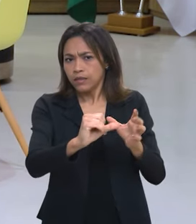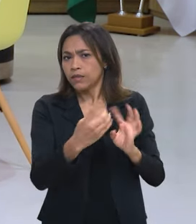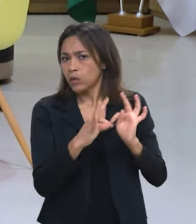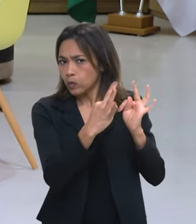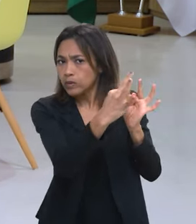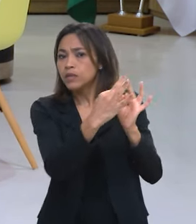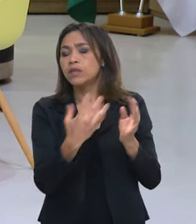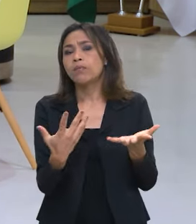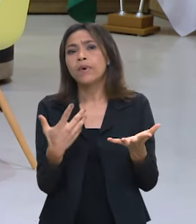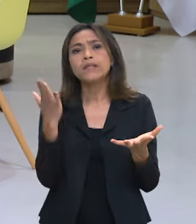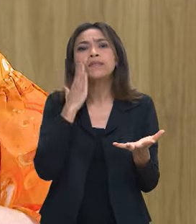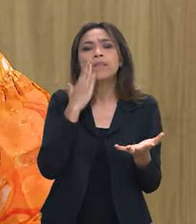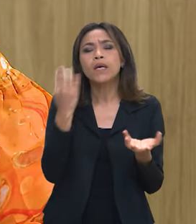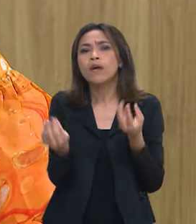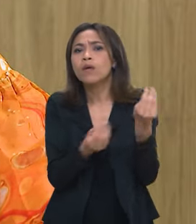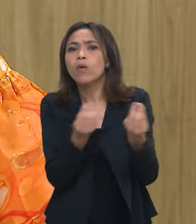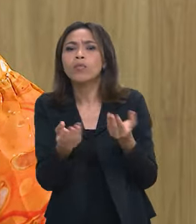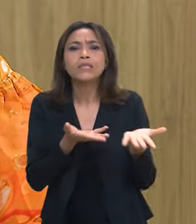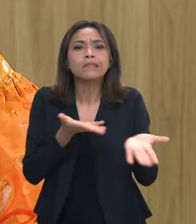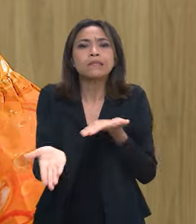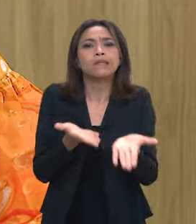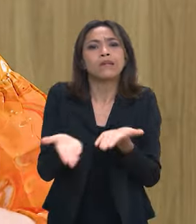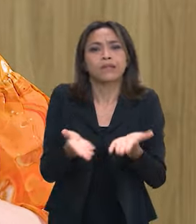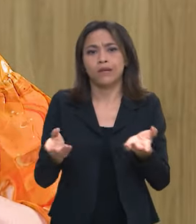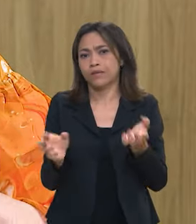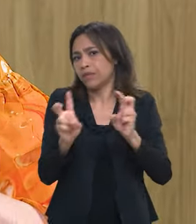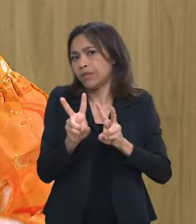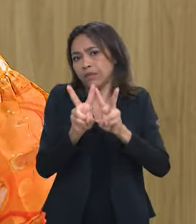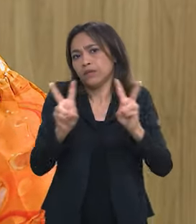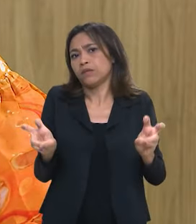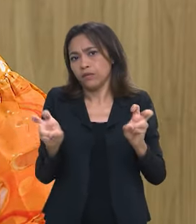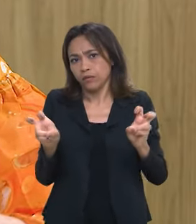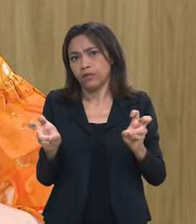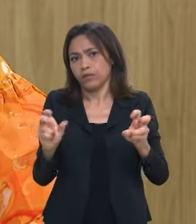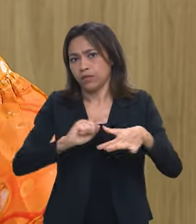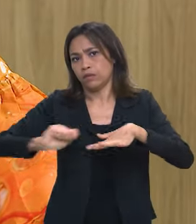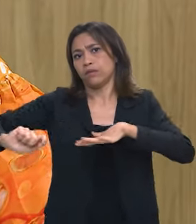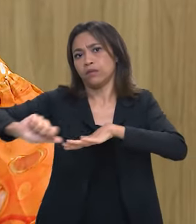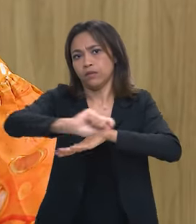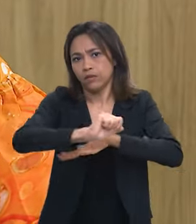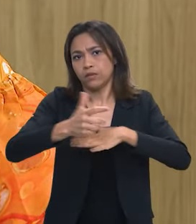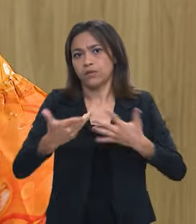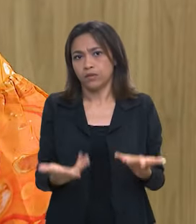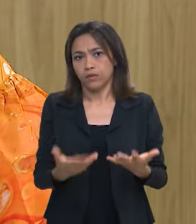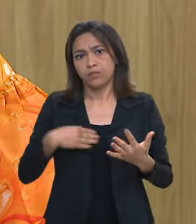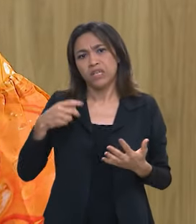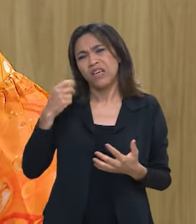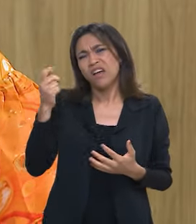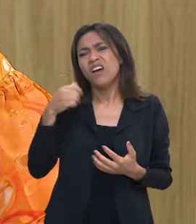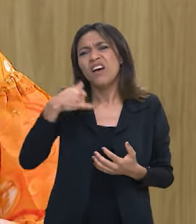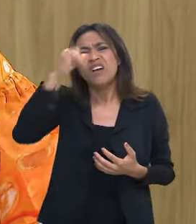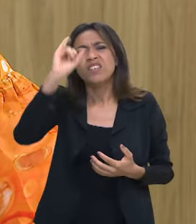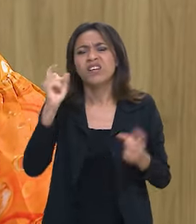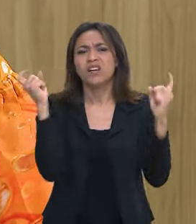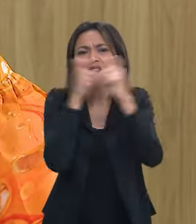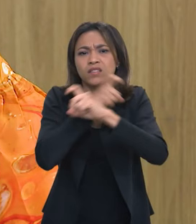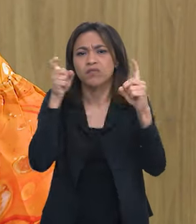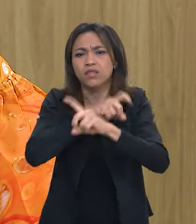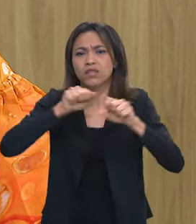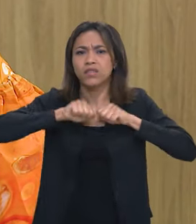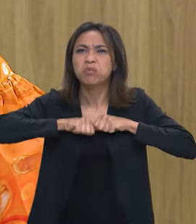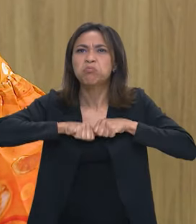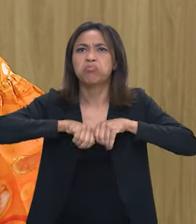maneira nós lidarmos de uma forma mais efetiva com essas mentiras